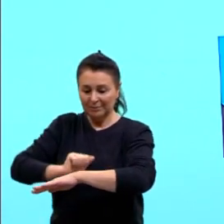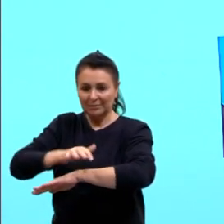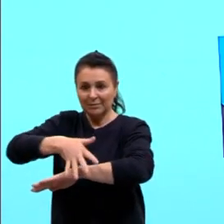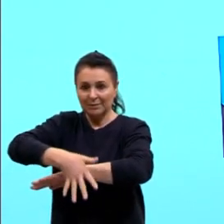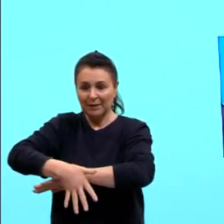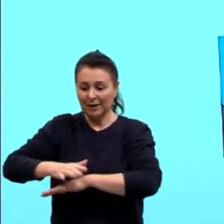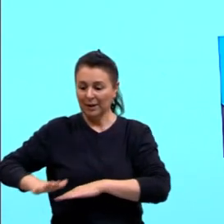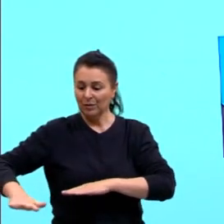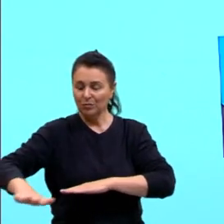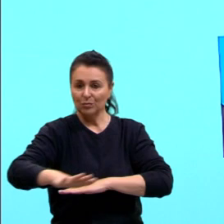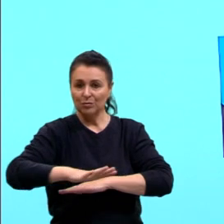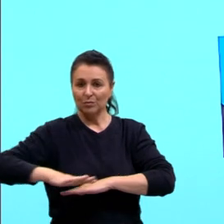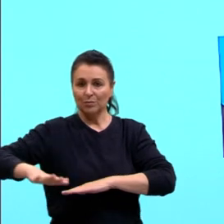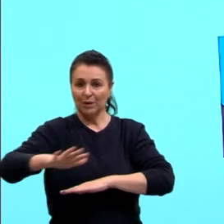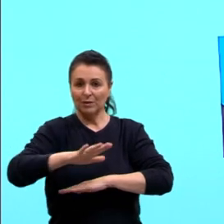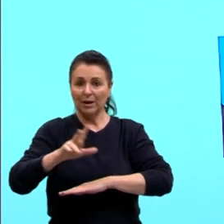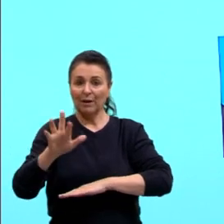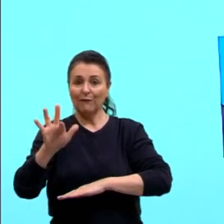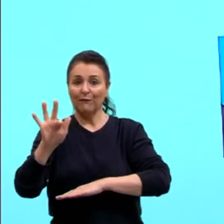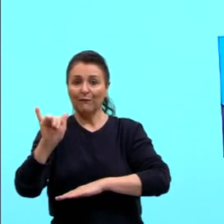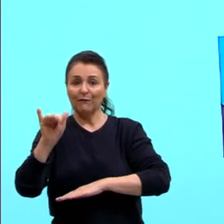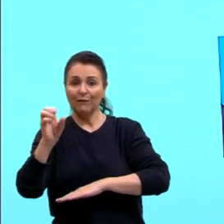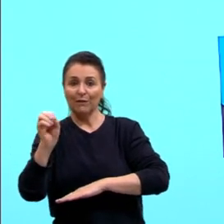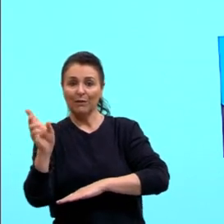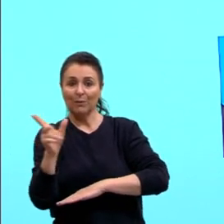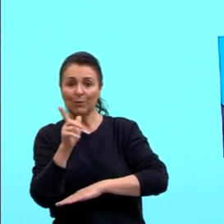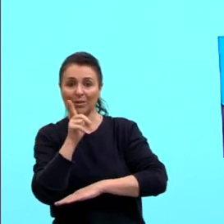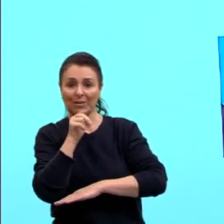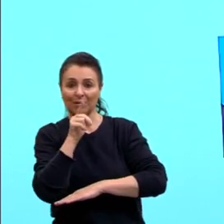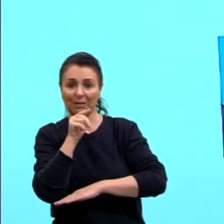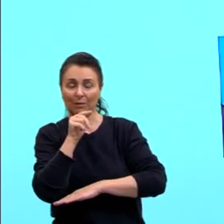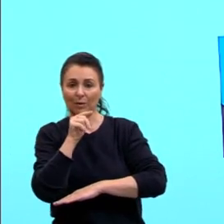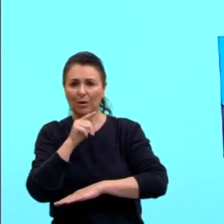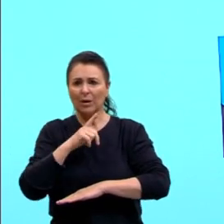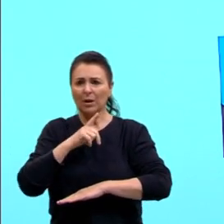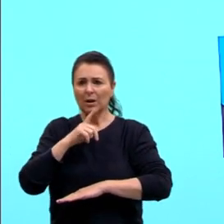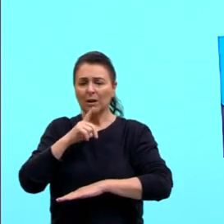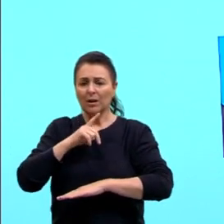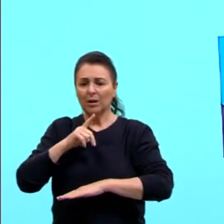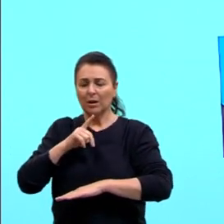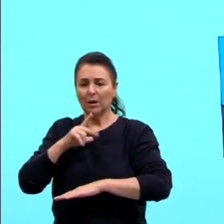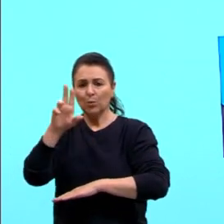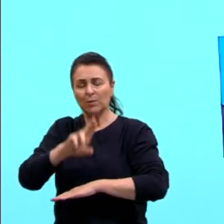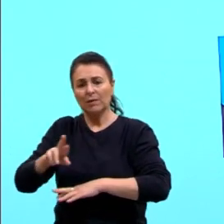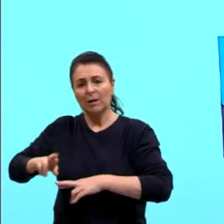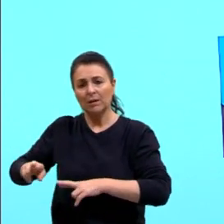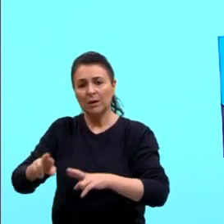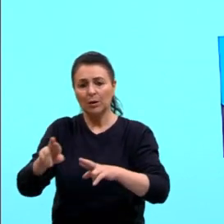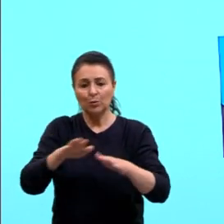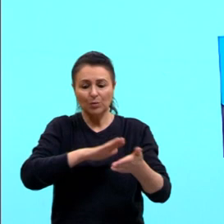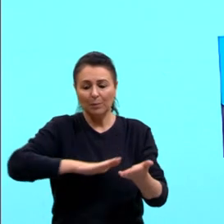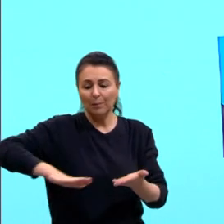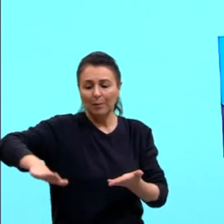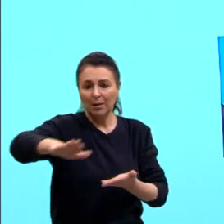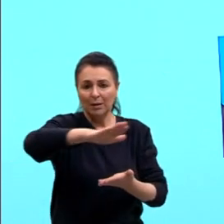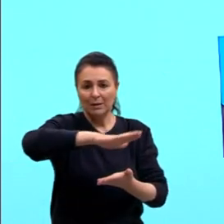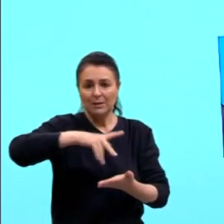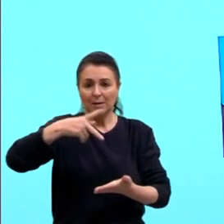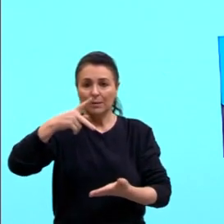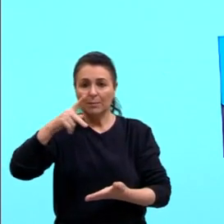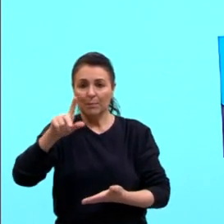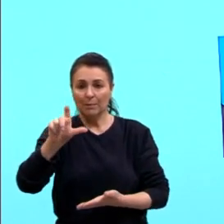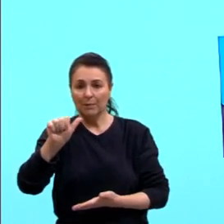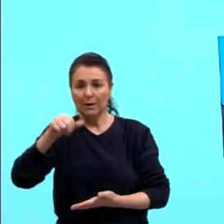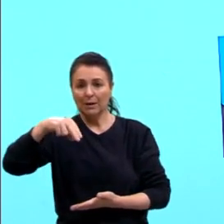baixo aqui, ó, é a fio d'água, que é justamente colocada em rios, por exemplo, de planície, né, o rio de planície,